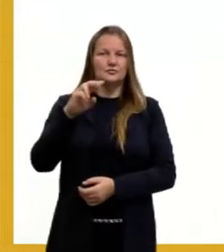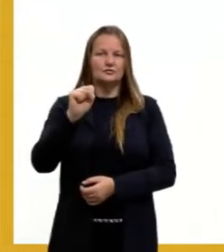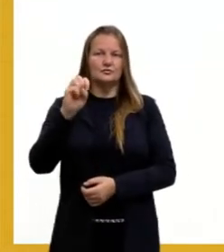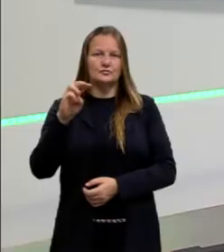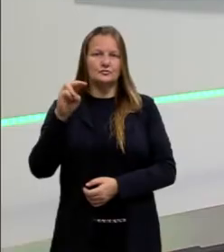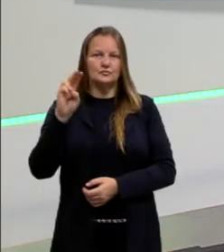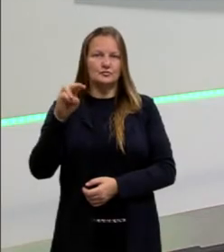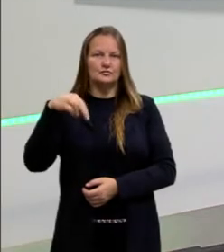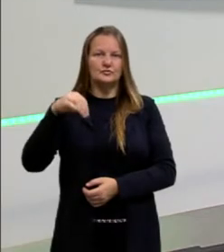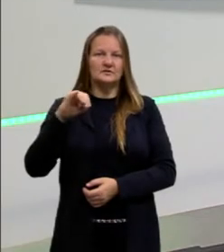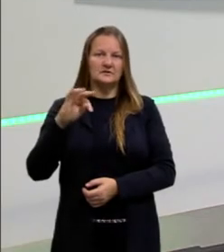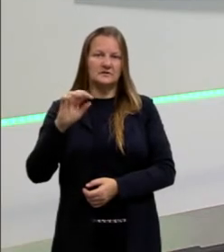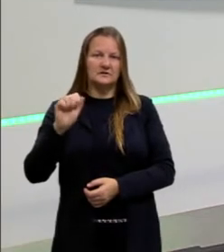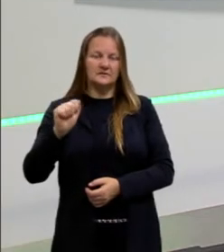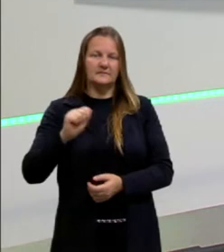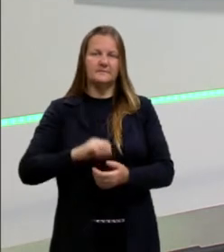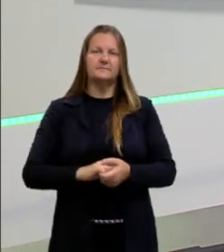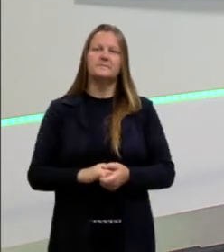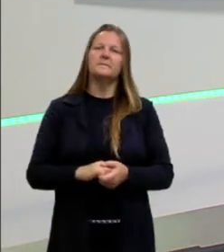Então o Irã, ele é